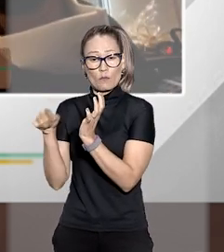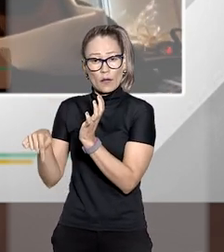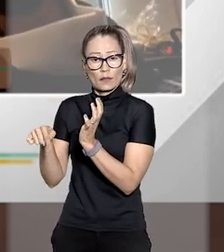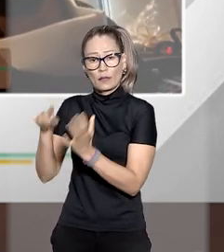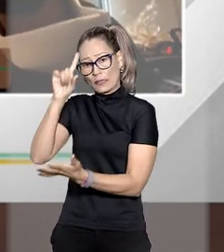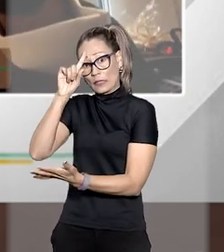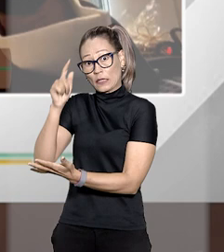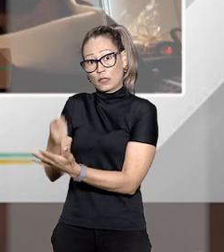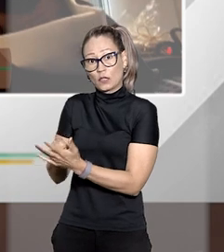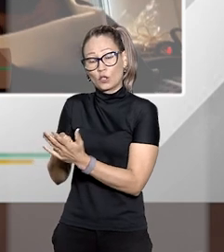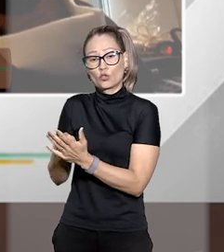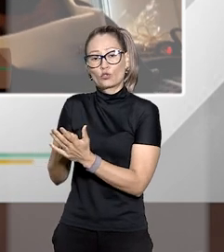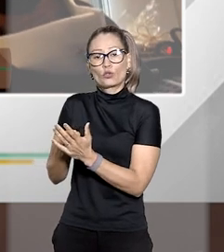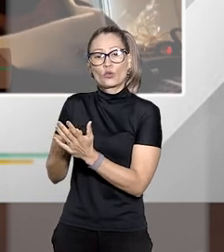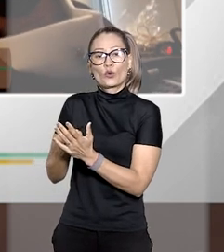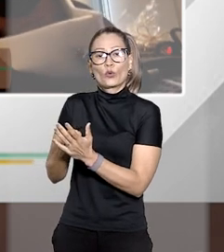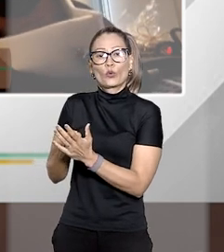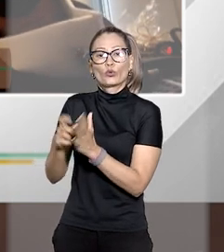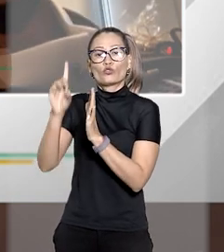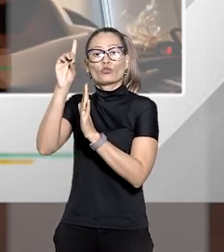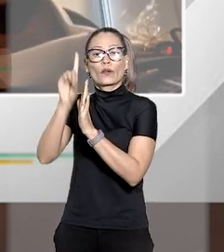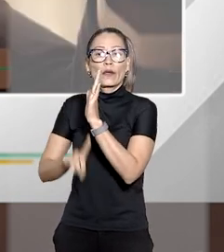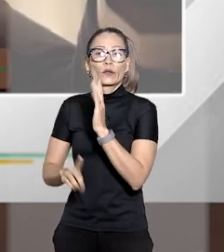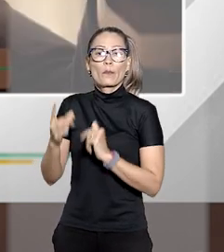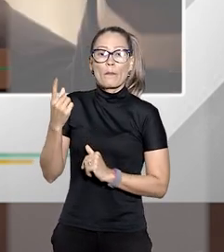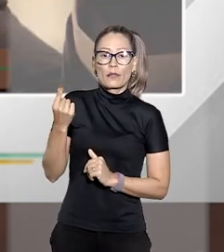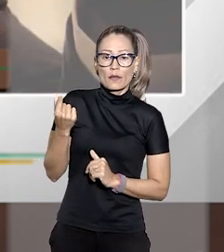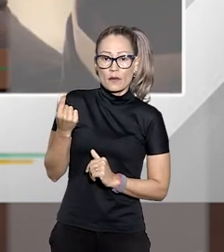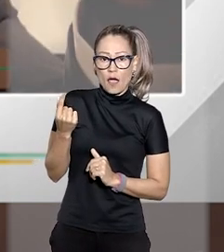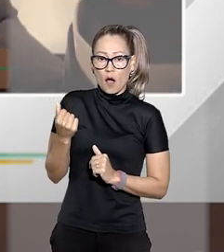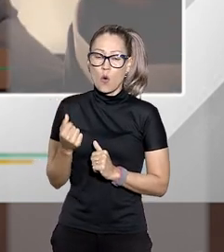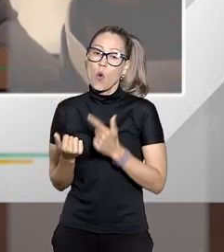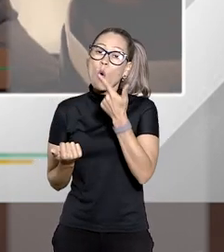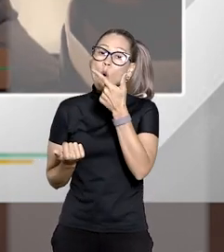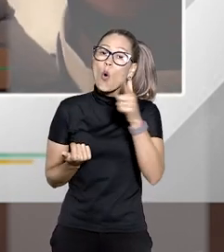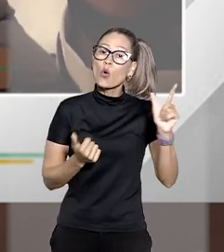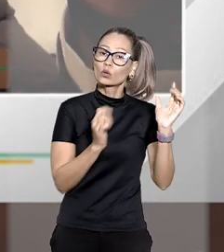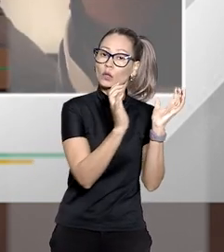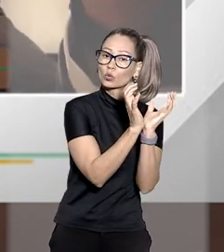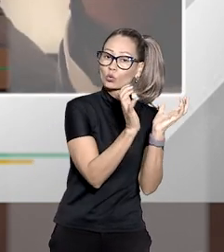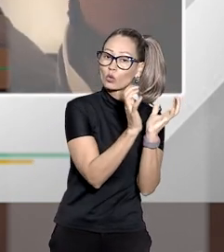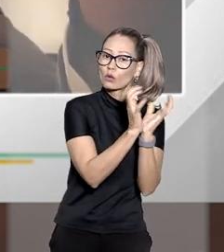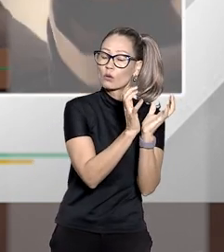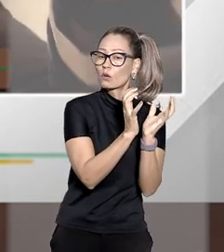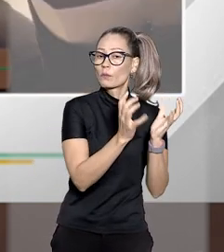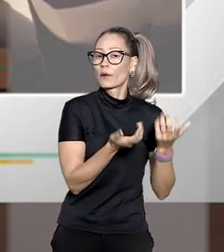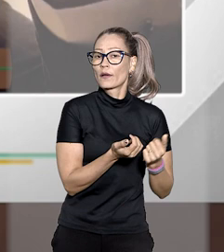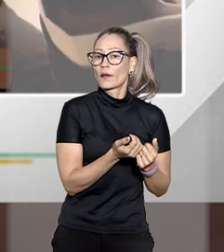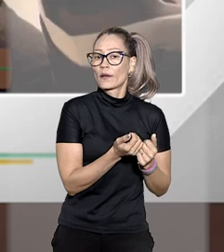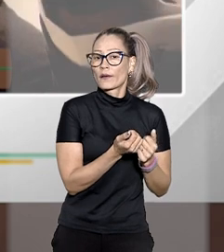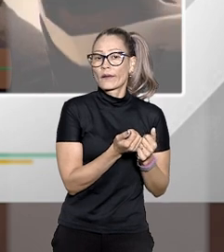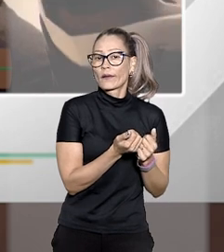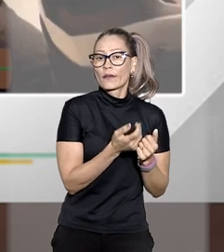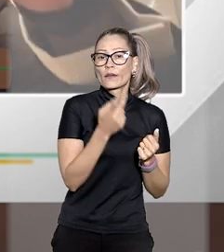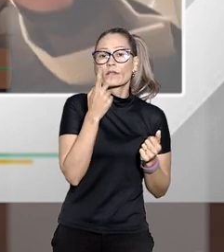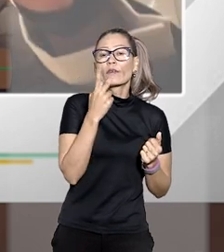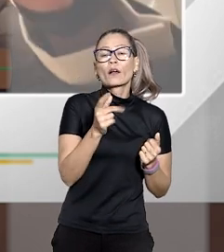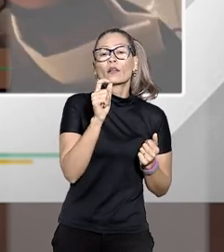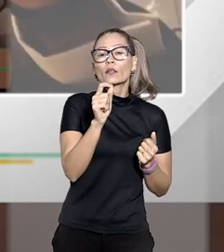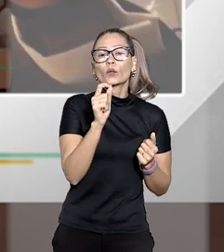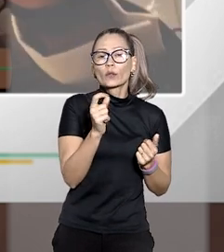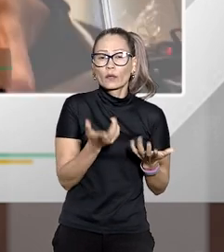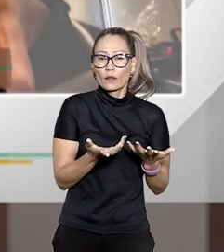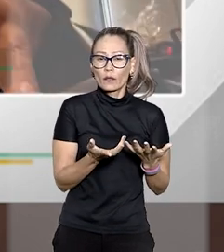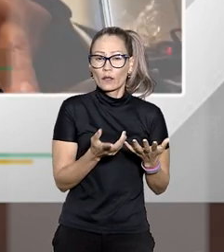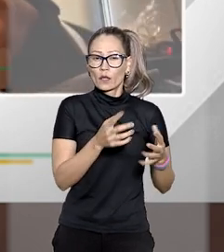pode estar decidindo sobre um direito material A a outra turma B e isso a divergências